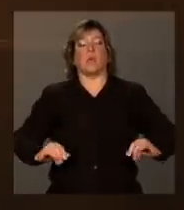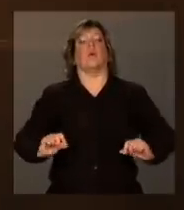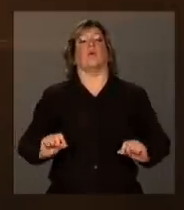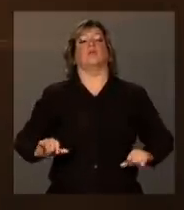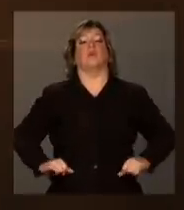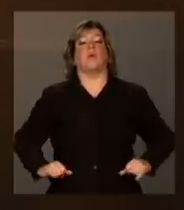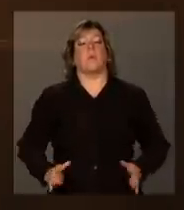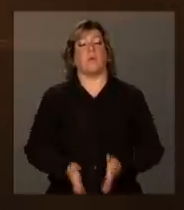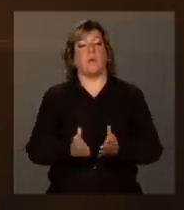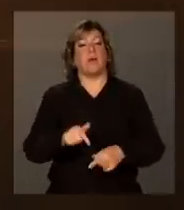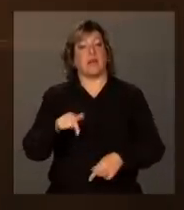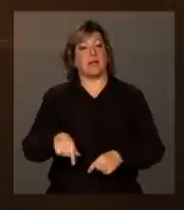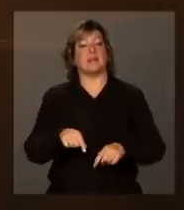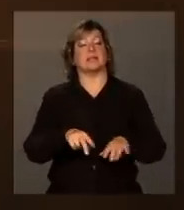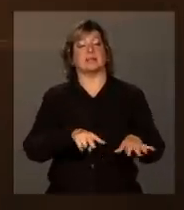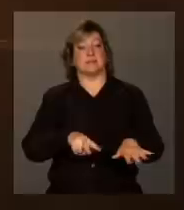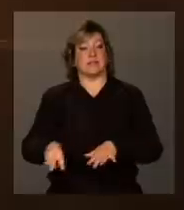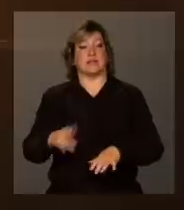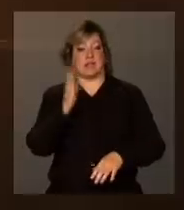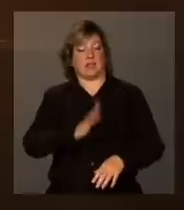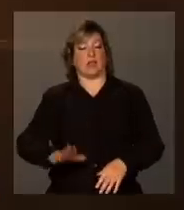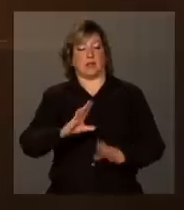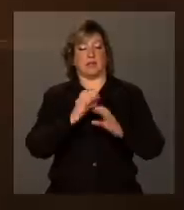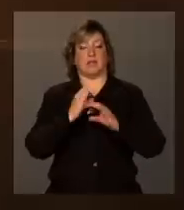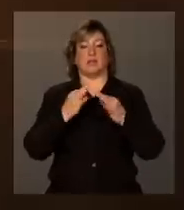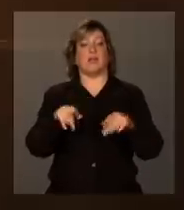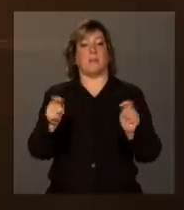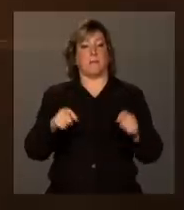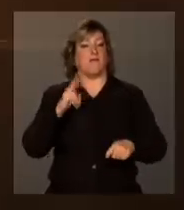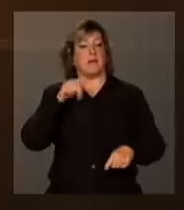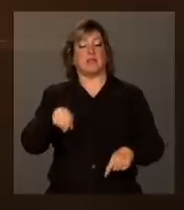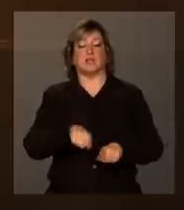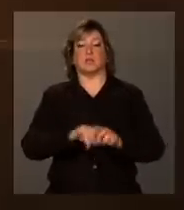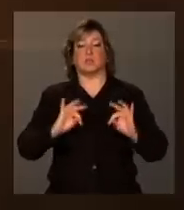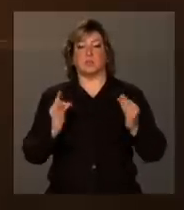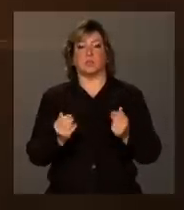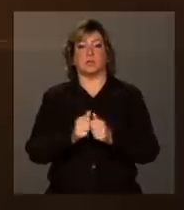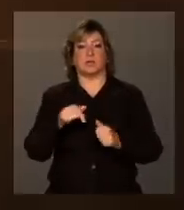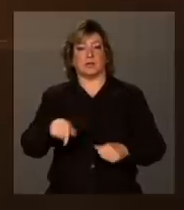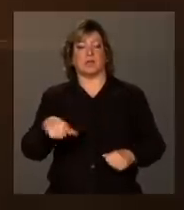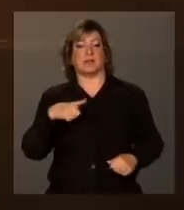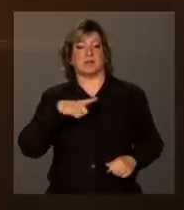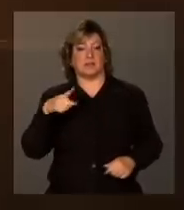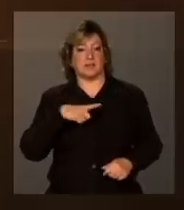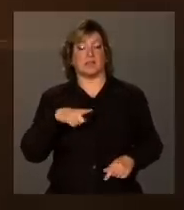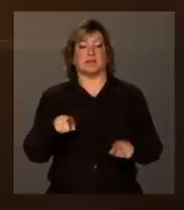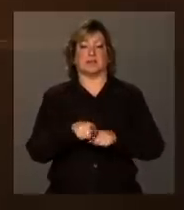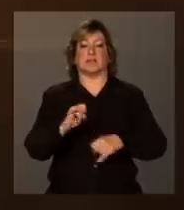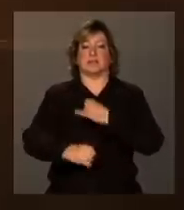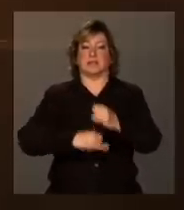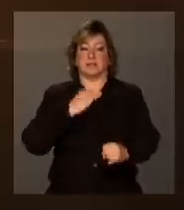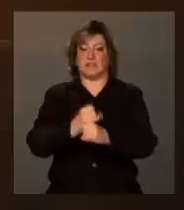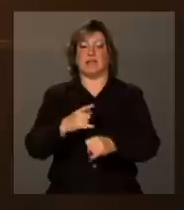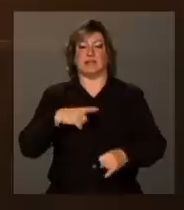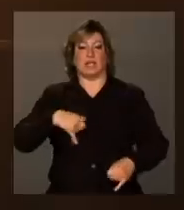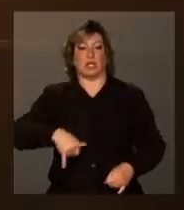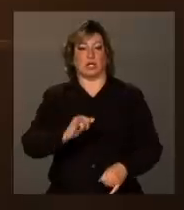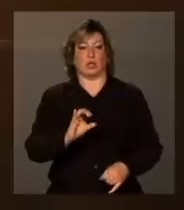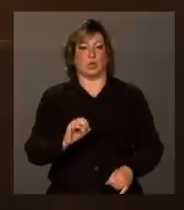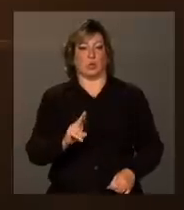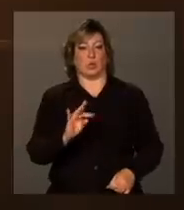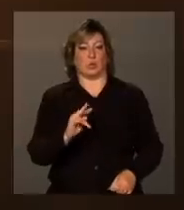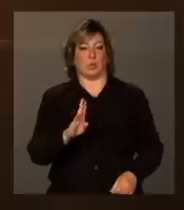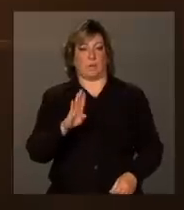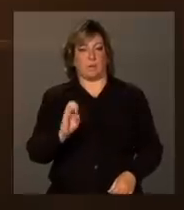Nacional de Ciência e Tecnologia. E você também pode acompanhar a cobertura completa pelas redes sociais. Acesse youtube.com.br